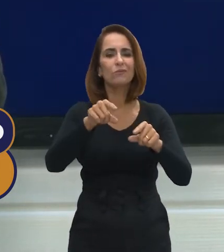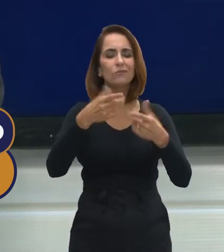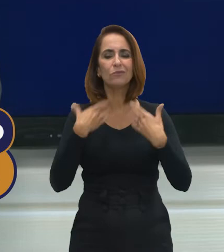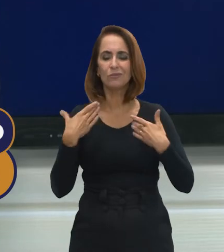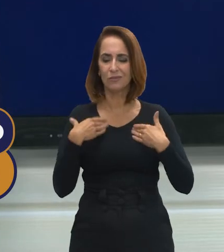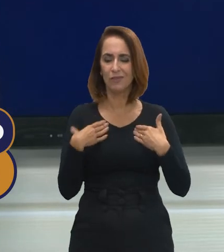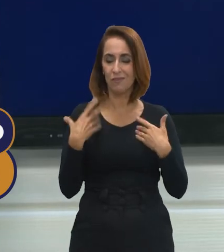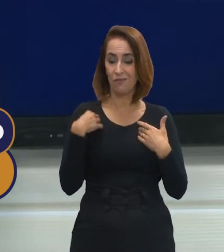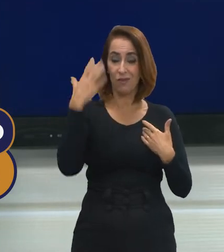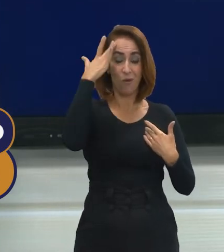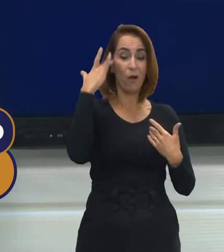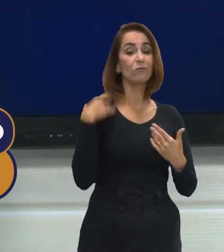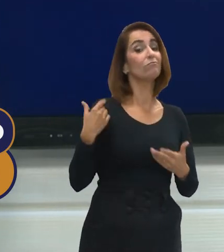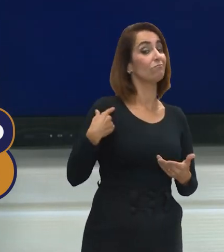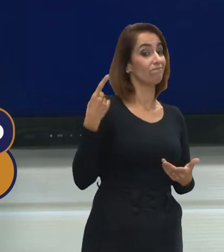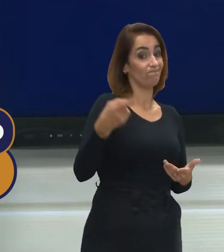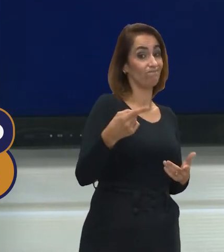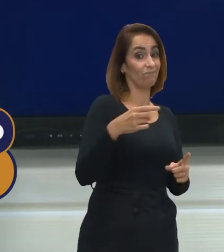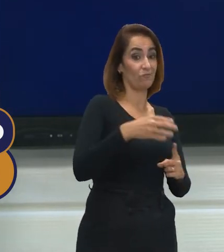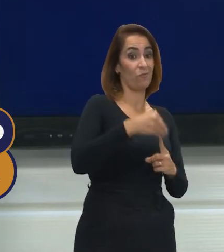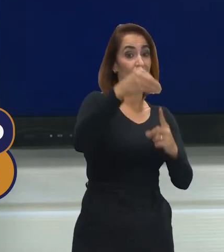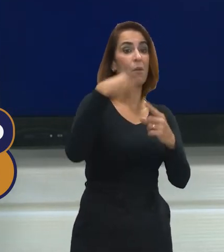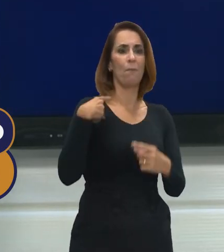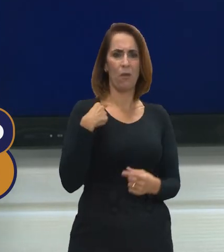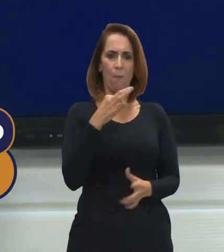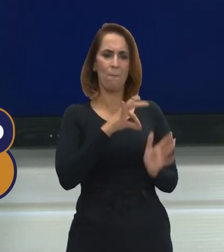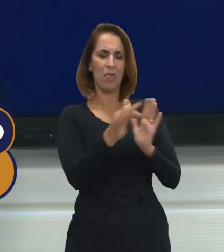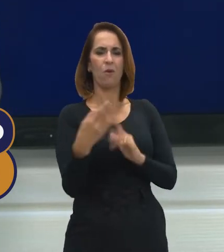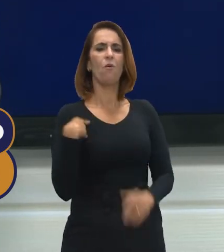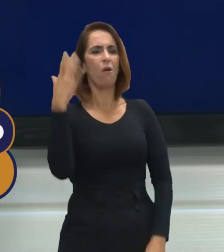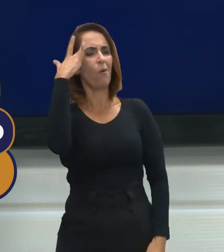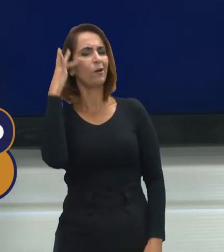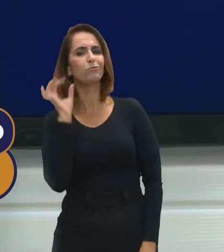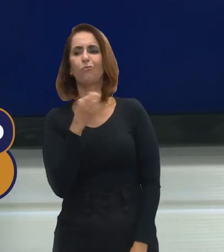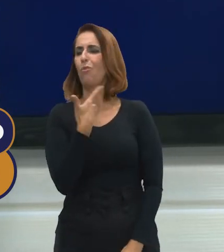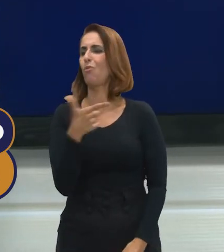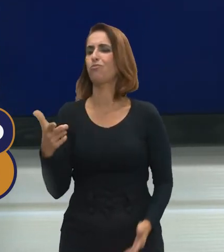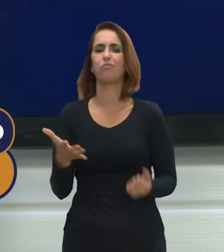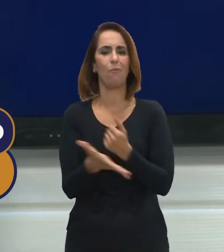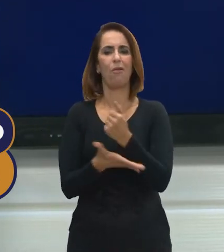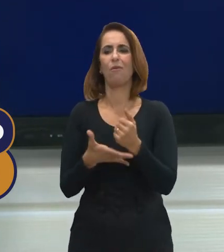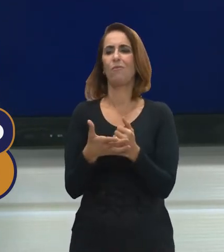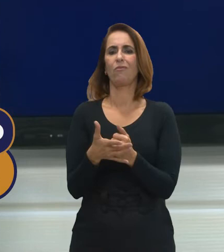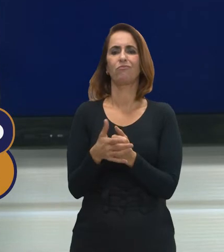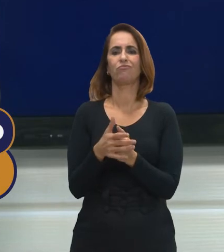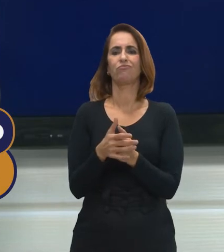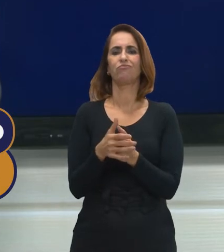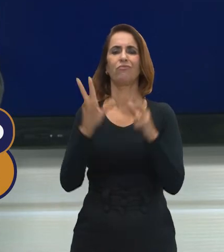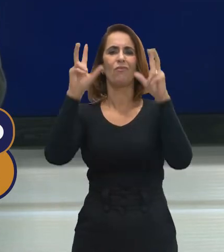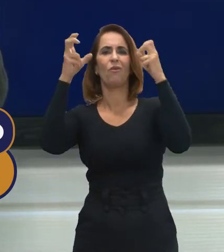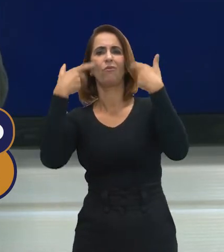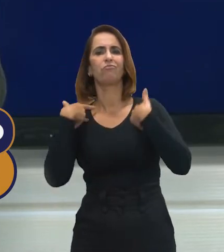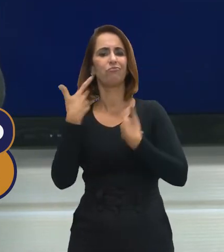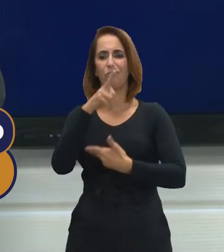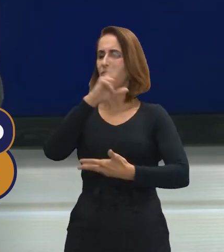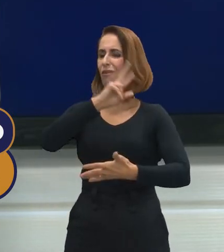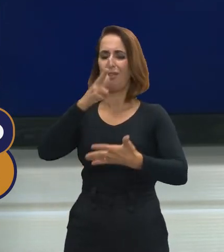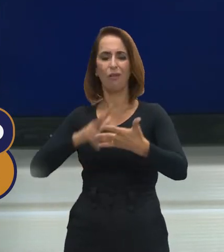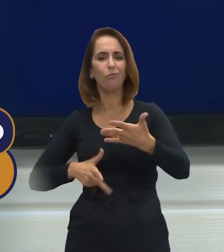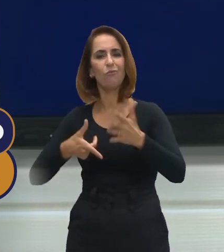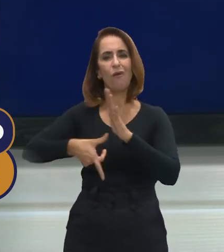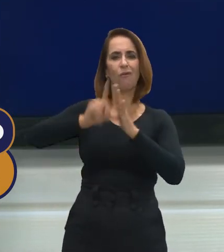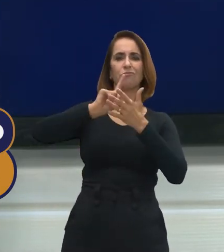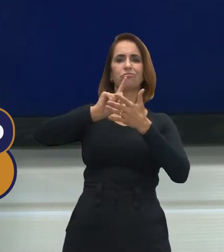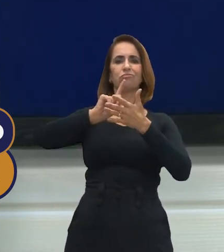muito aquilo que elas acham, sem nenhum embasamento, sem nenhuma leitura